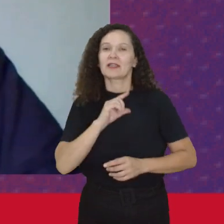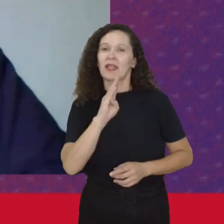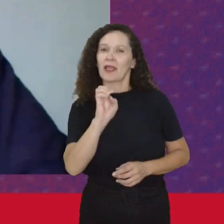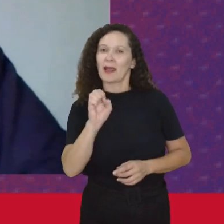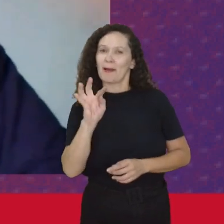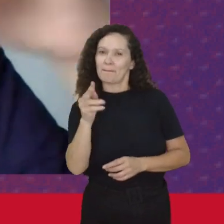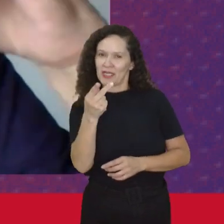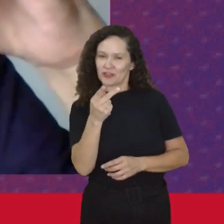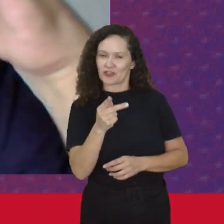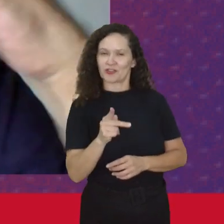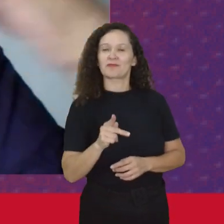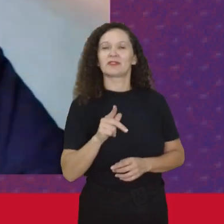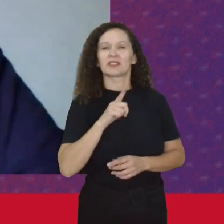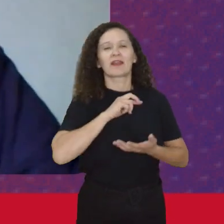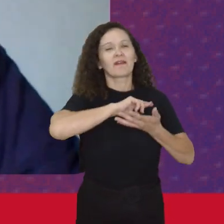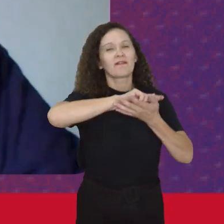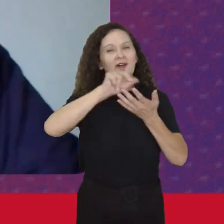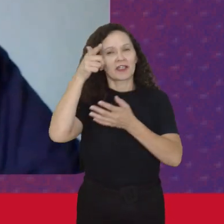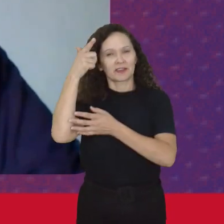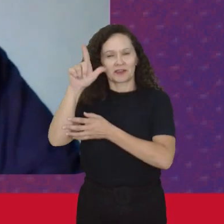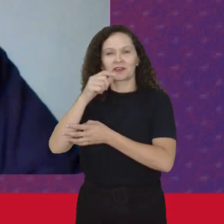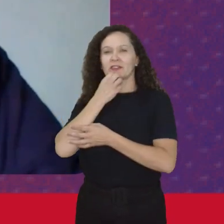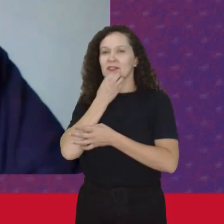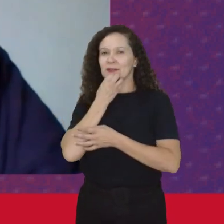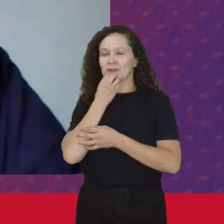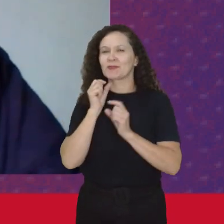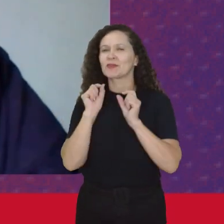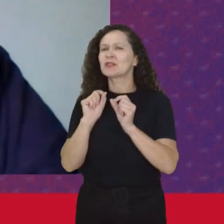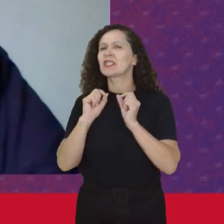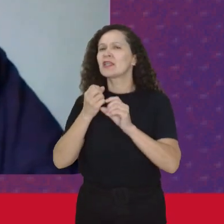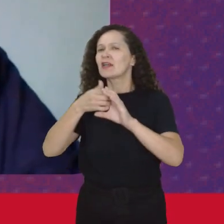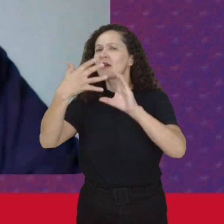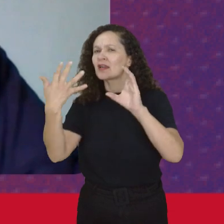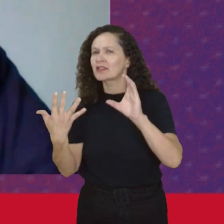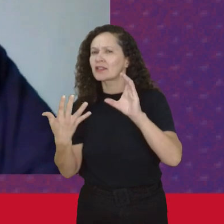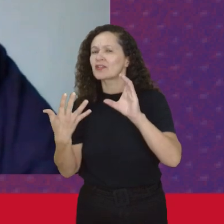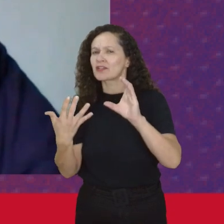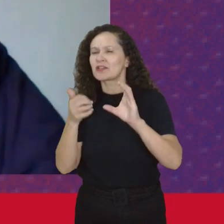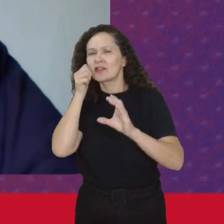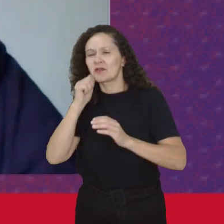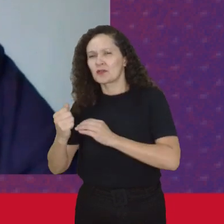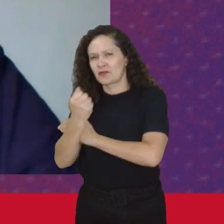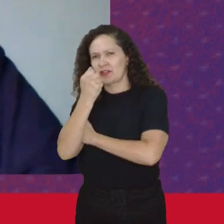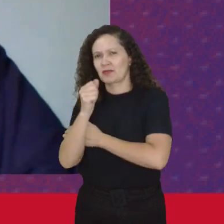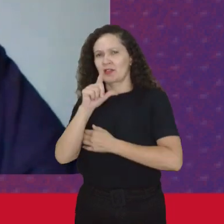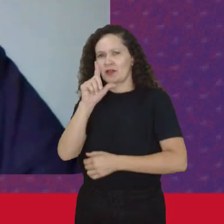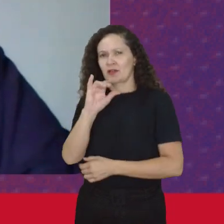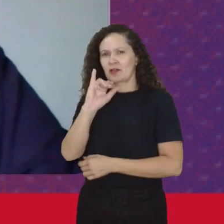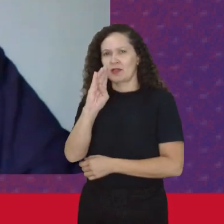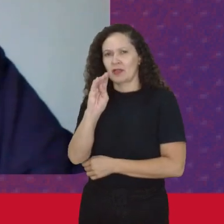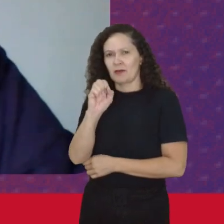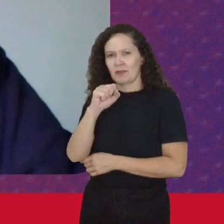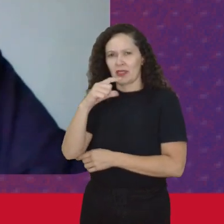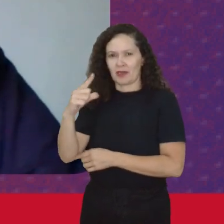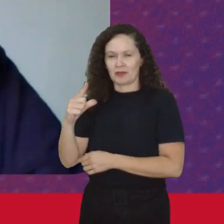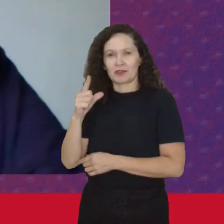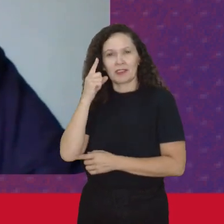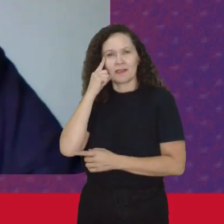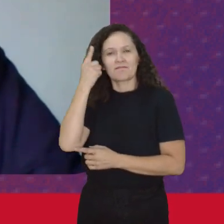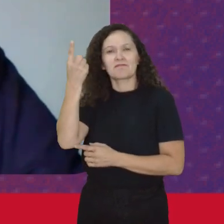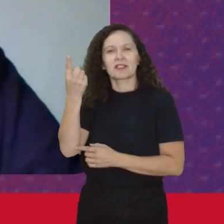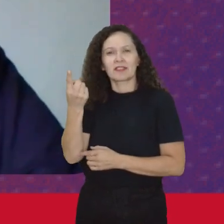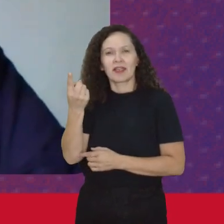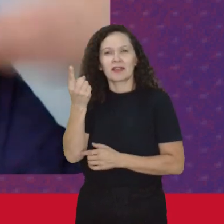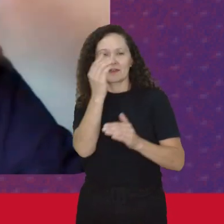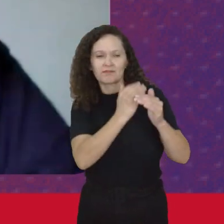Mas a gente Tem outras O que caracteriza O feminismo liberal É uma ideia De buscar A